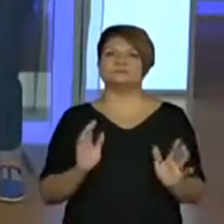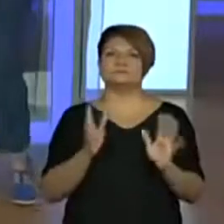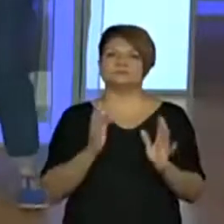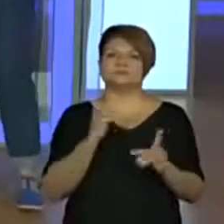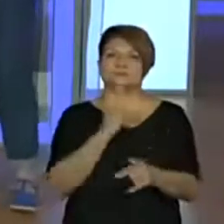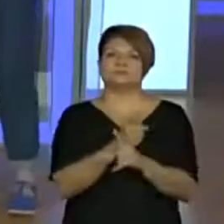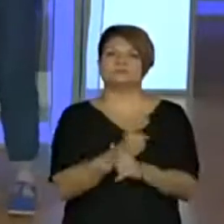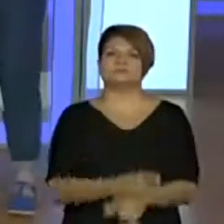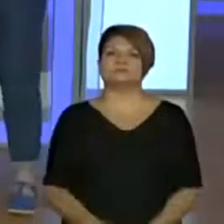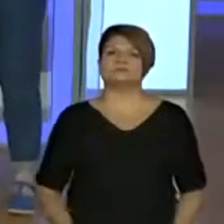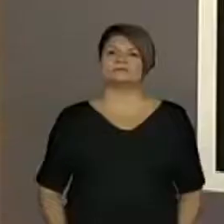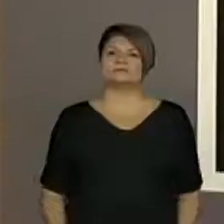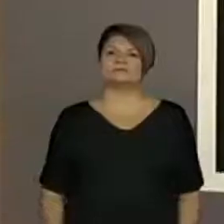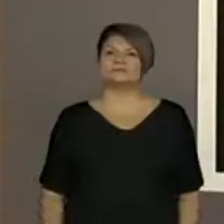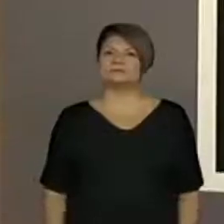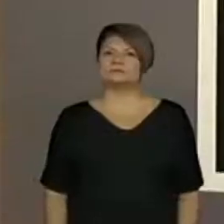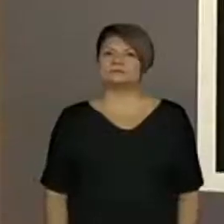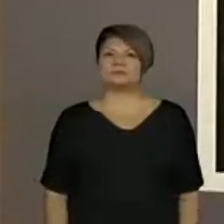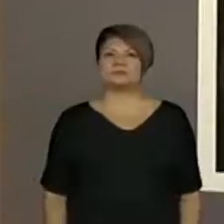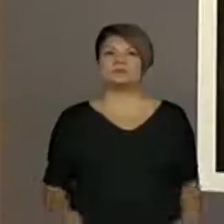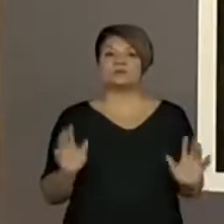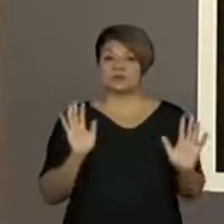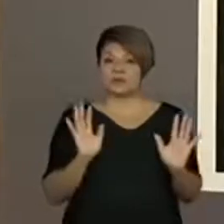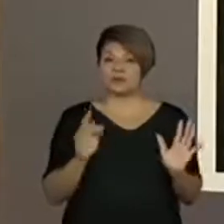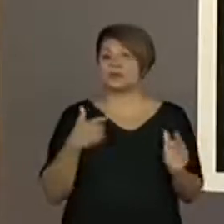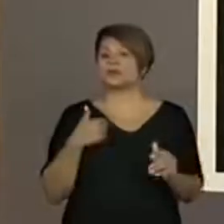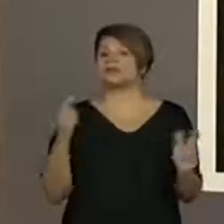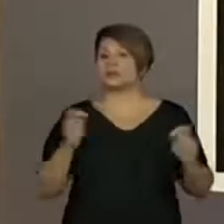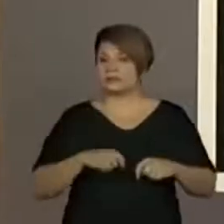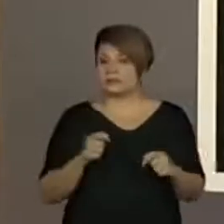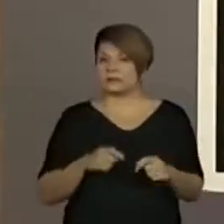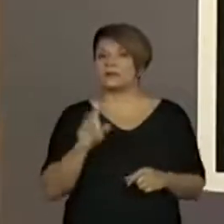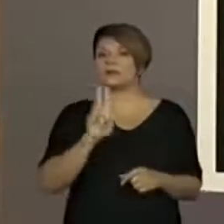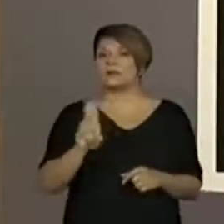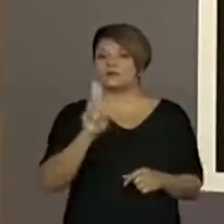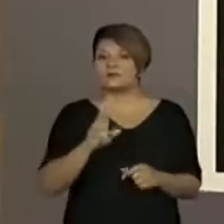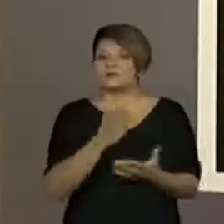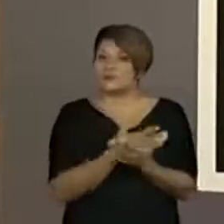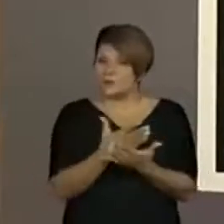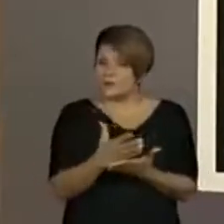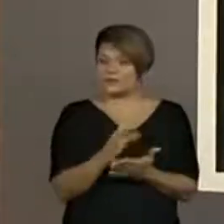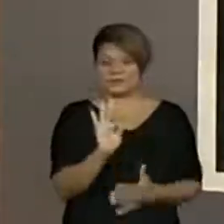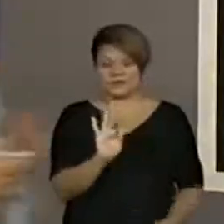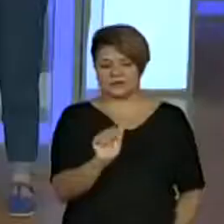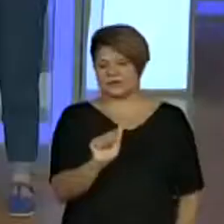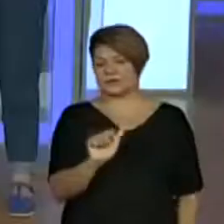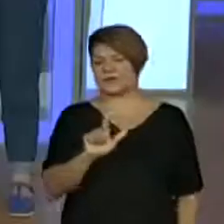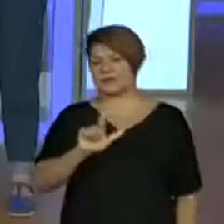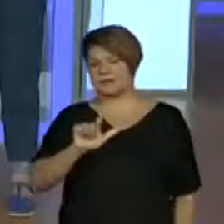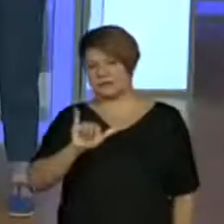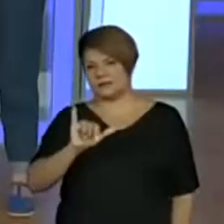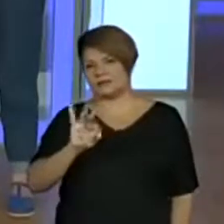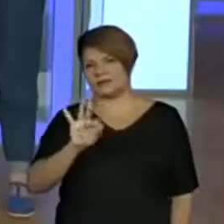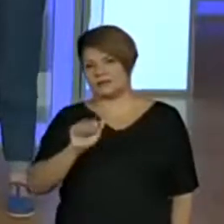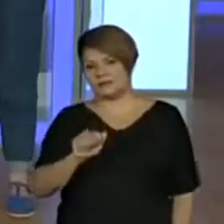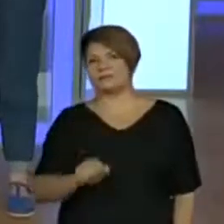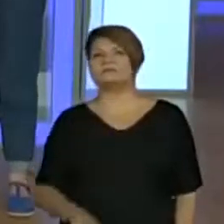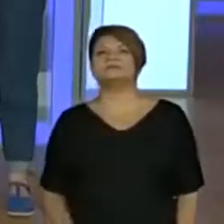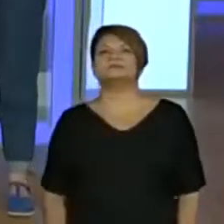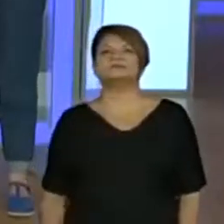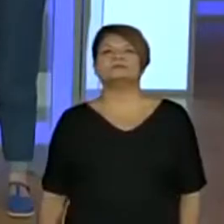professora. E aí a gente realmente vai poder usar o próprio começo do Thalita. Olha só. Thalita.